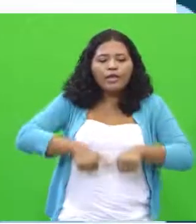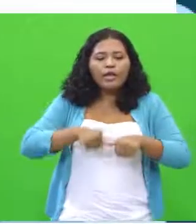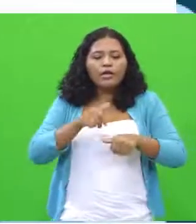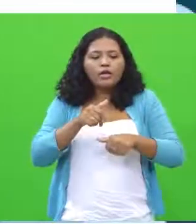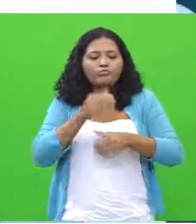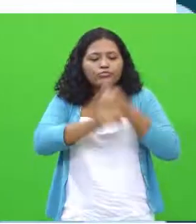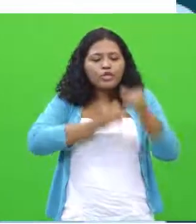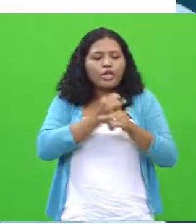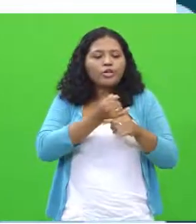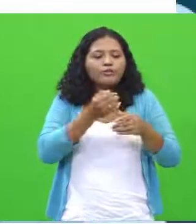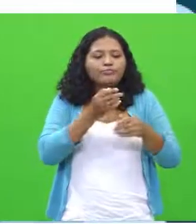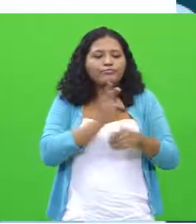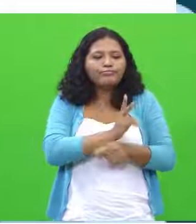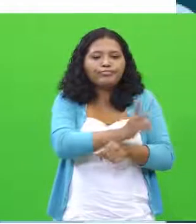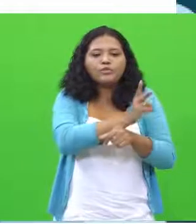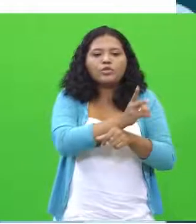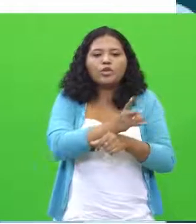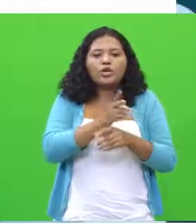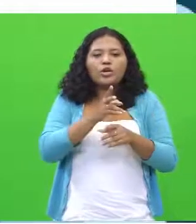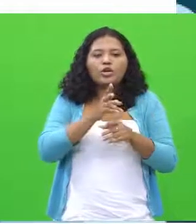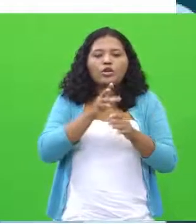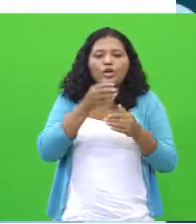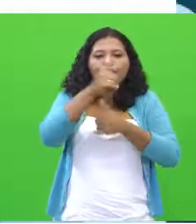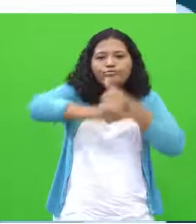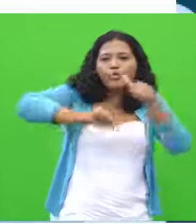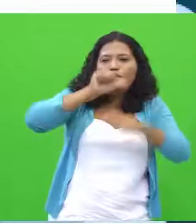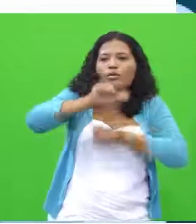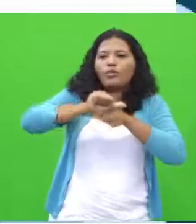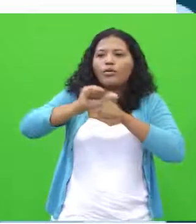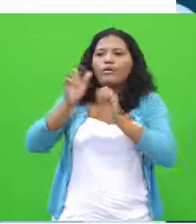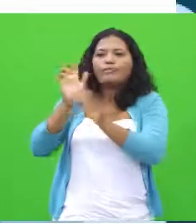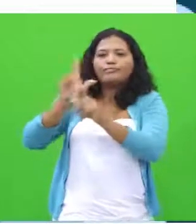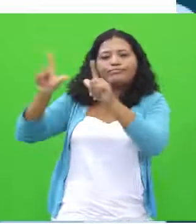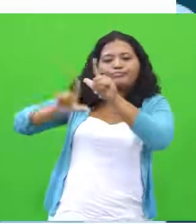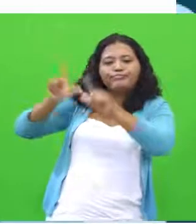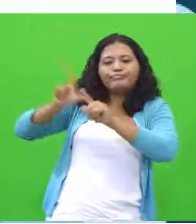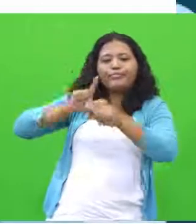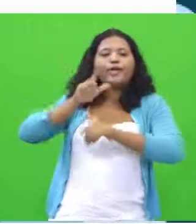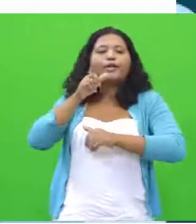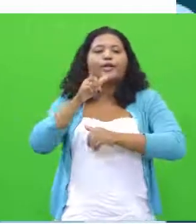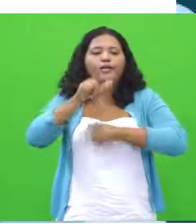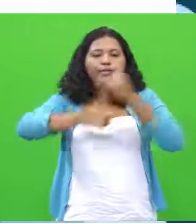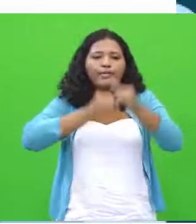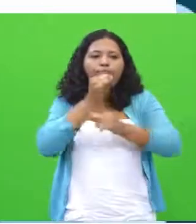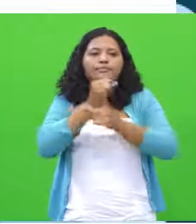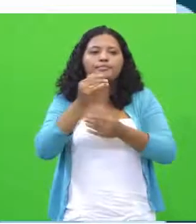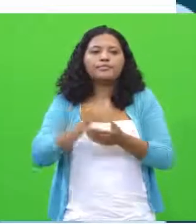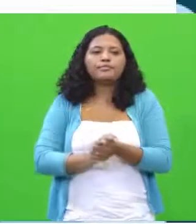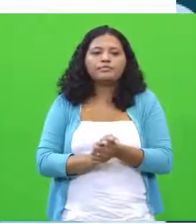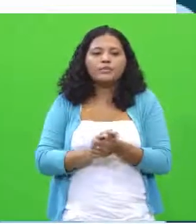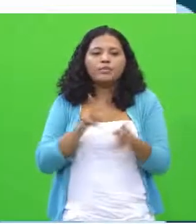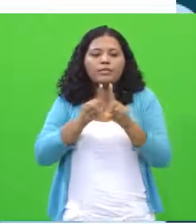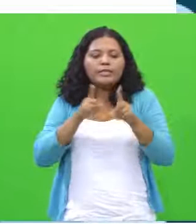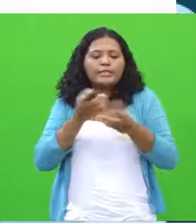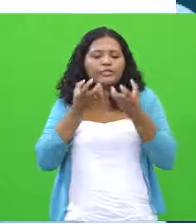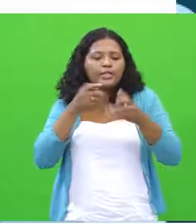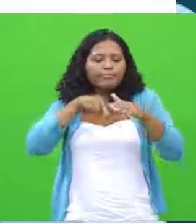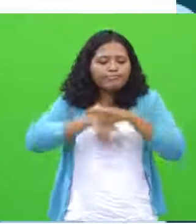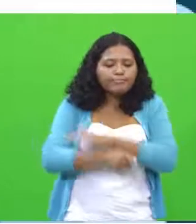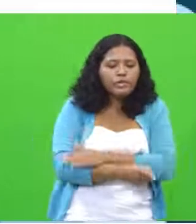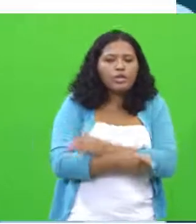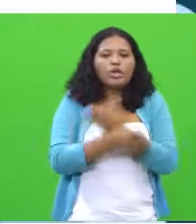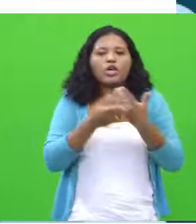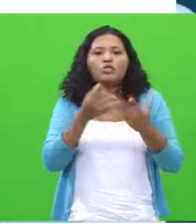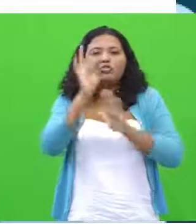passar para o próximo. Vejam que nós estamos destacando palavras-chave. Se quiséssemos aprofundar mais, destacar